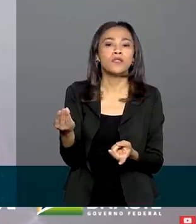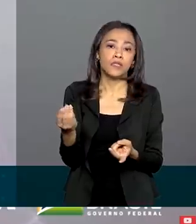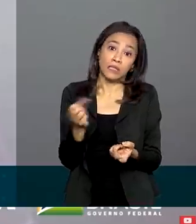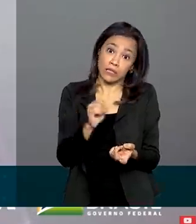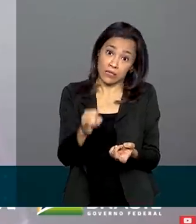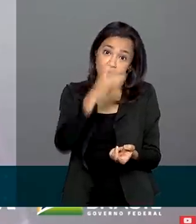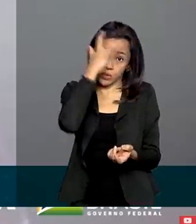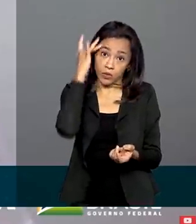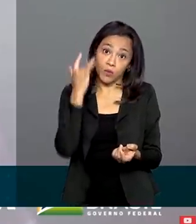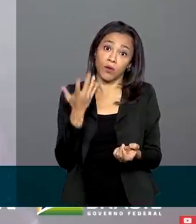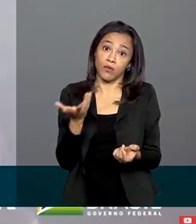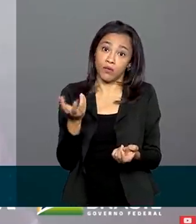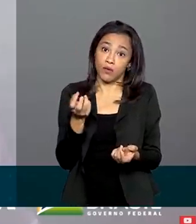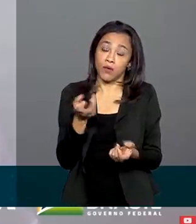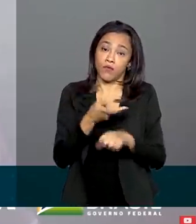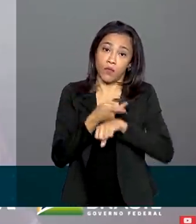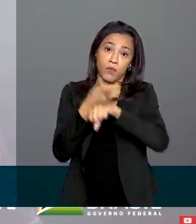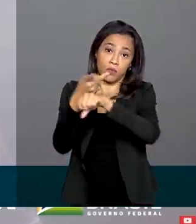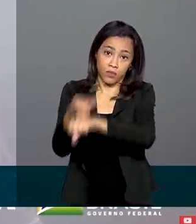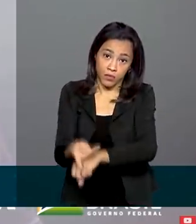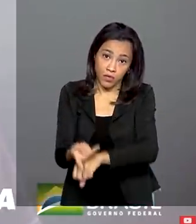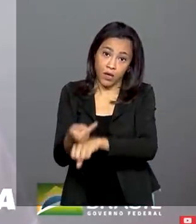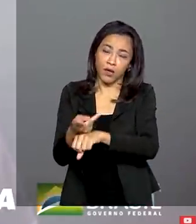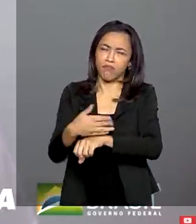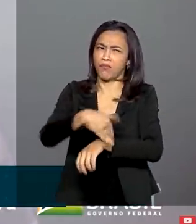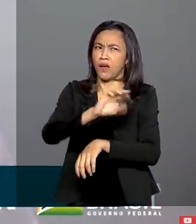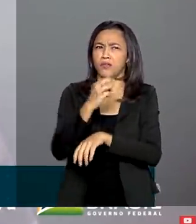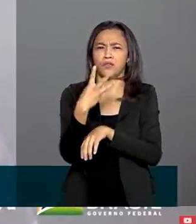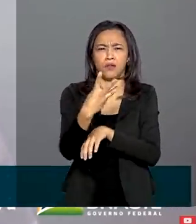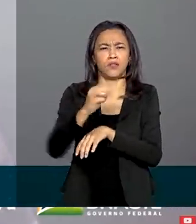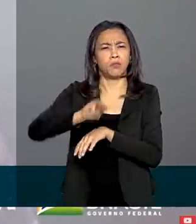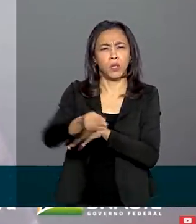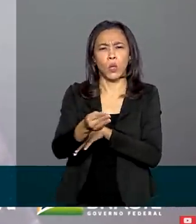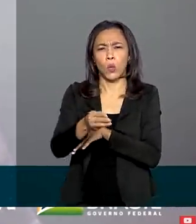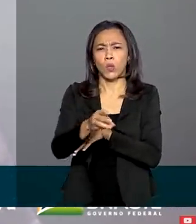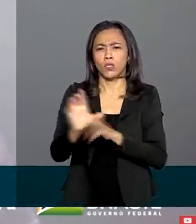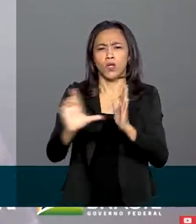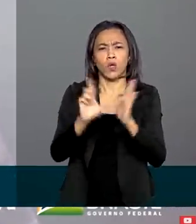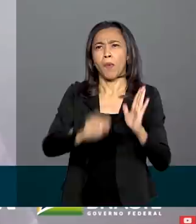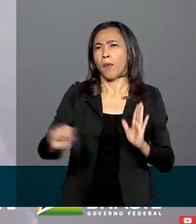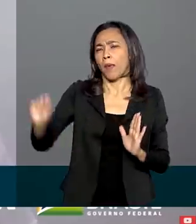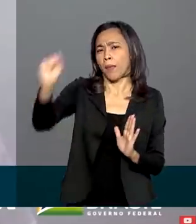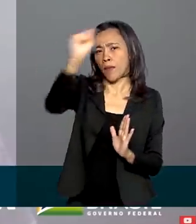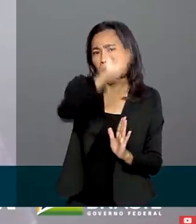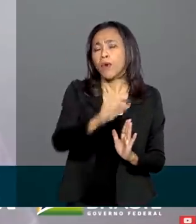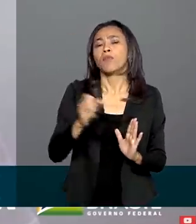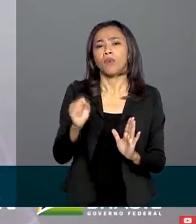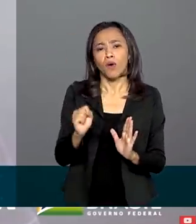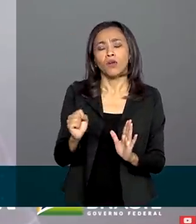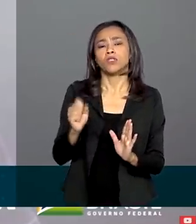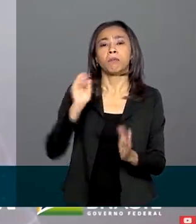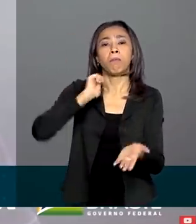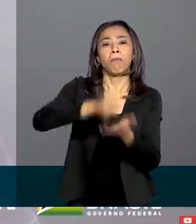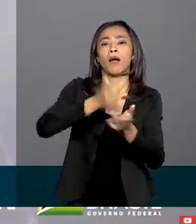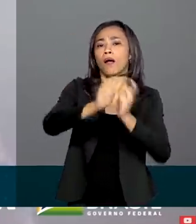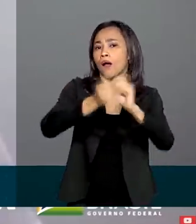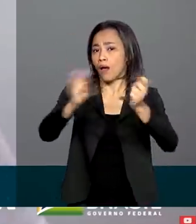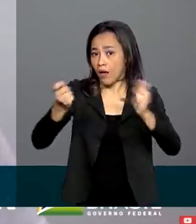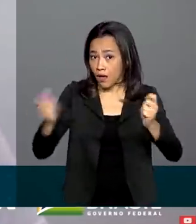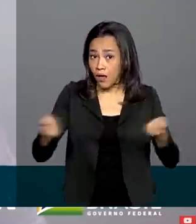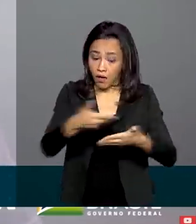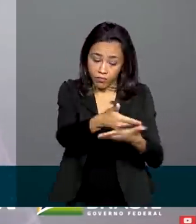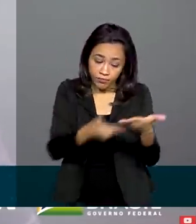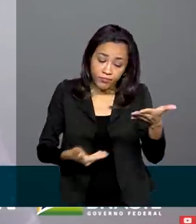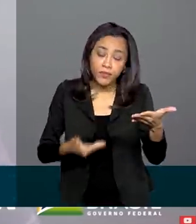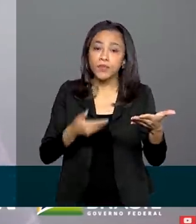pessoa for ao vivo, em mais de 3 milhões de estabelecimentos, pagar boletos e pagar as contas de